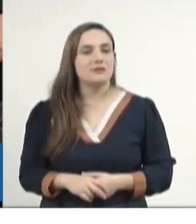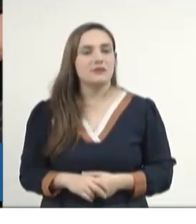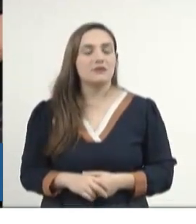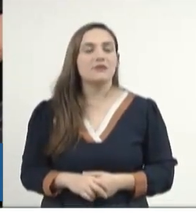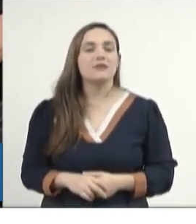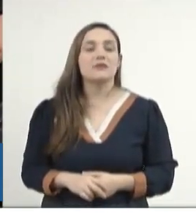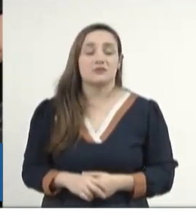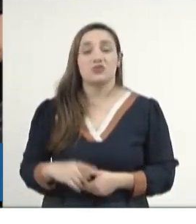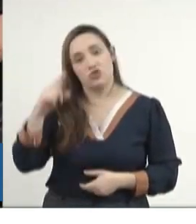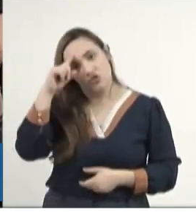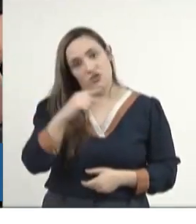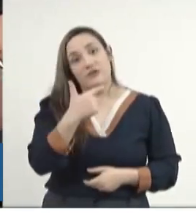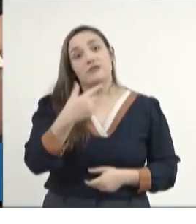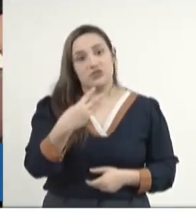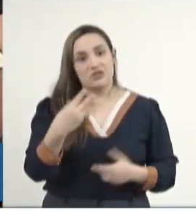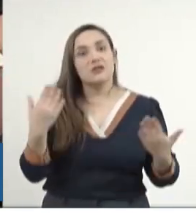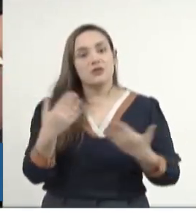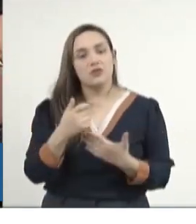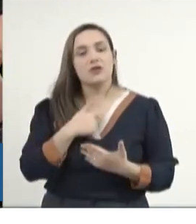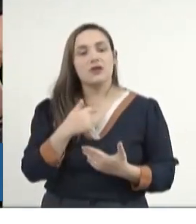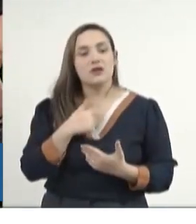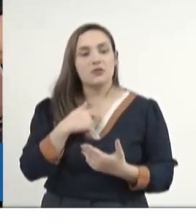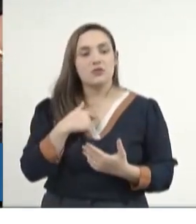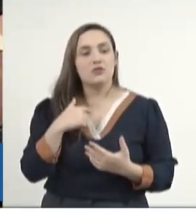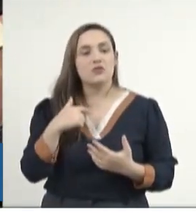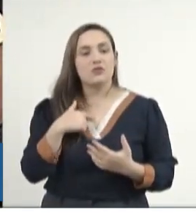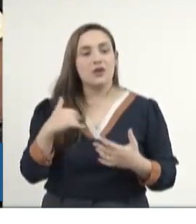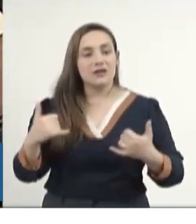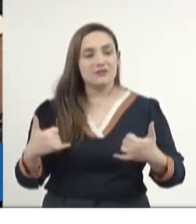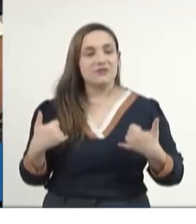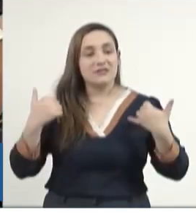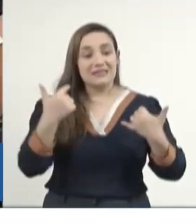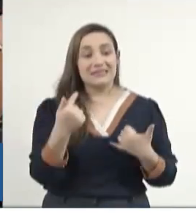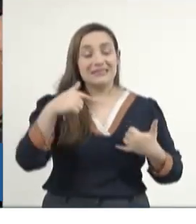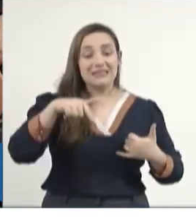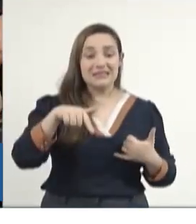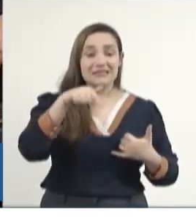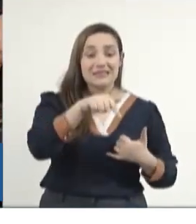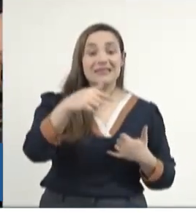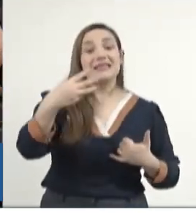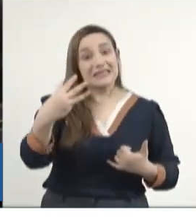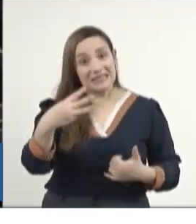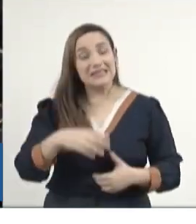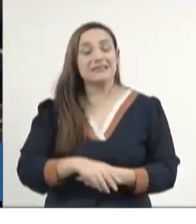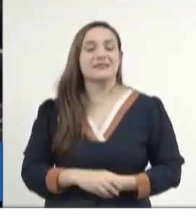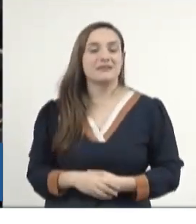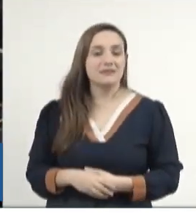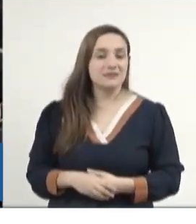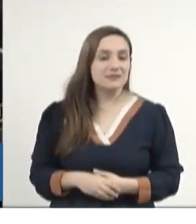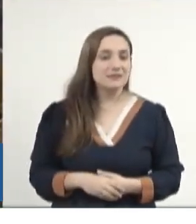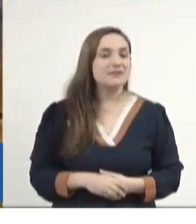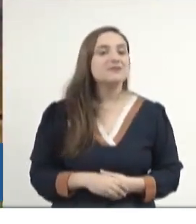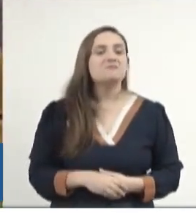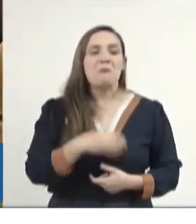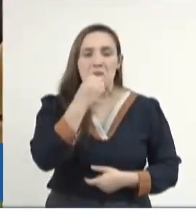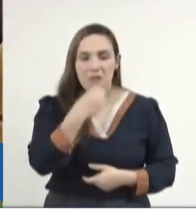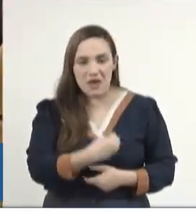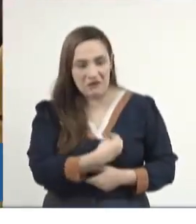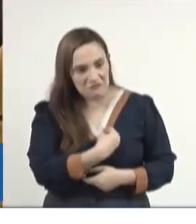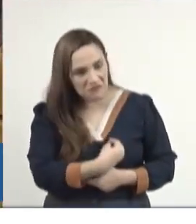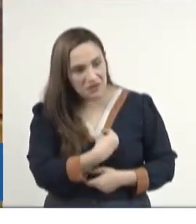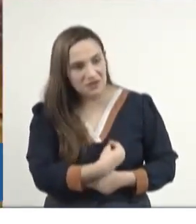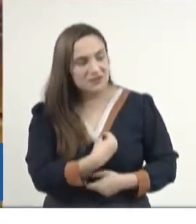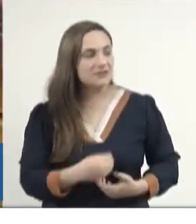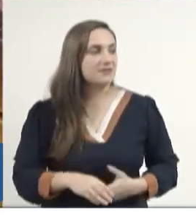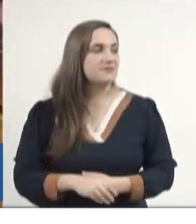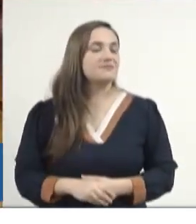dia 23 agora, 73 anos de idade, bem vividos,